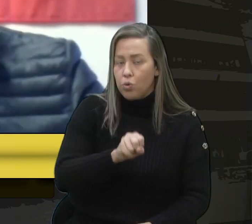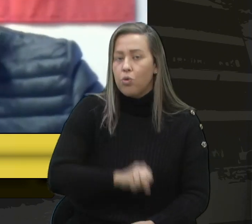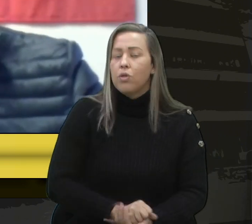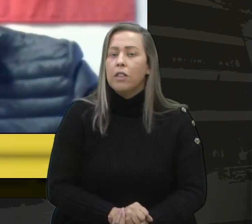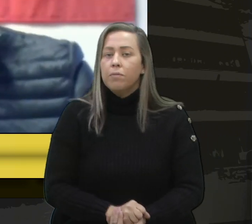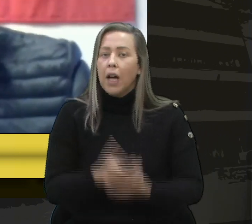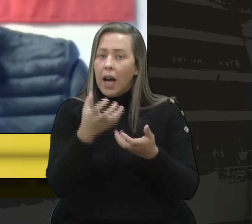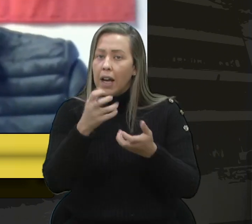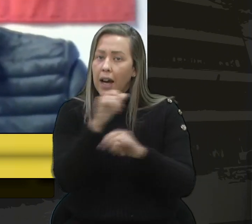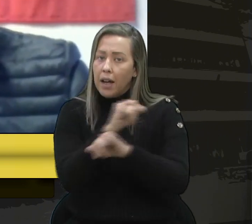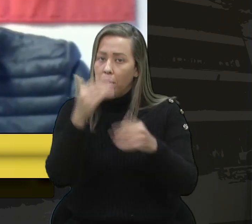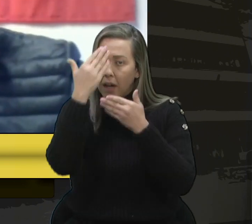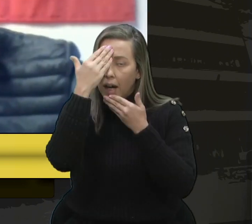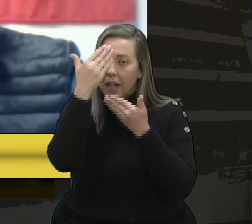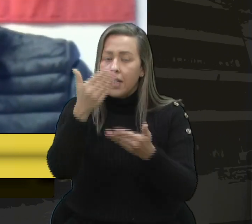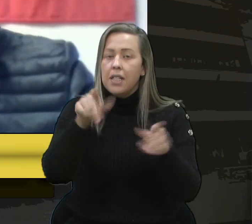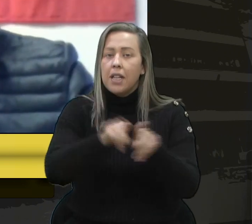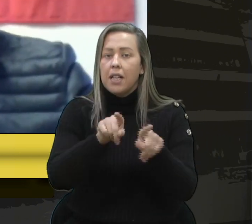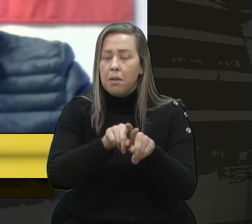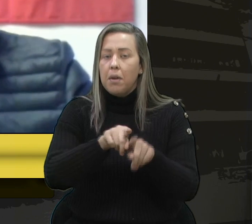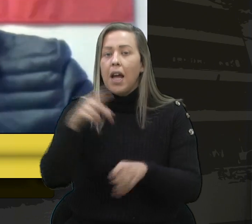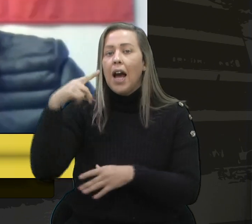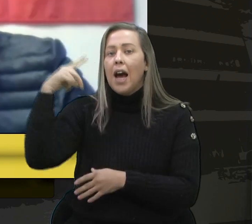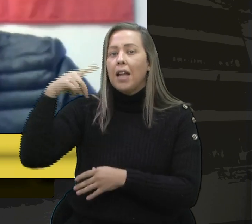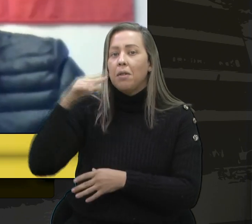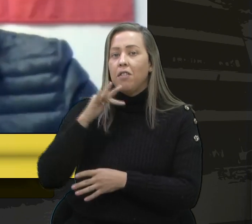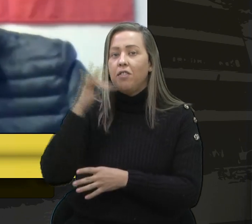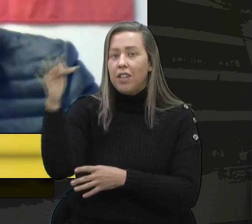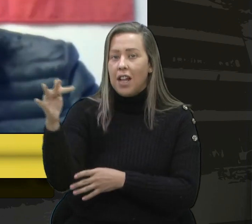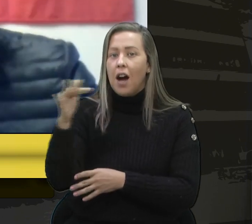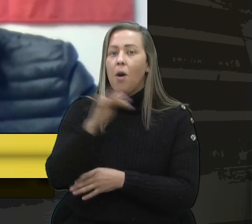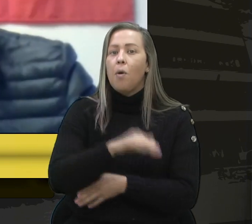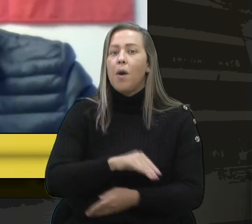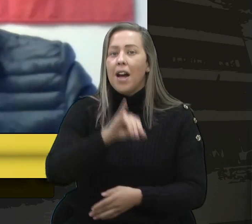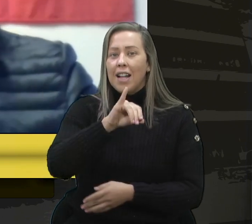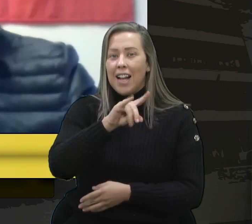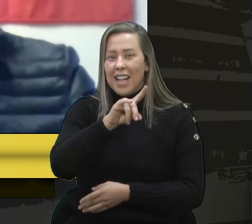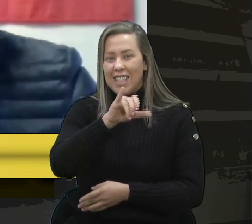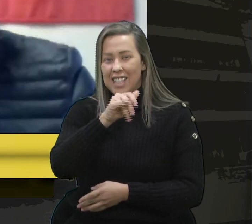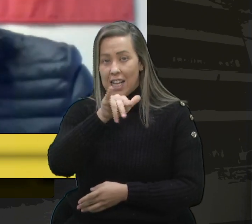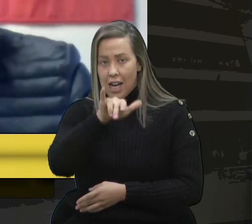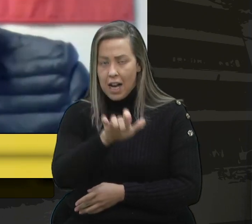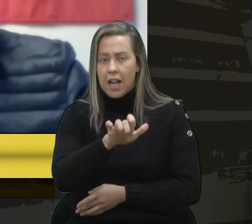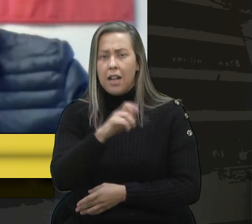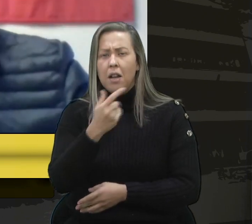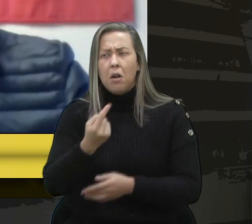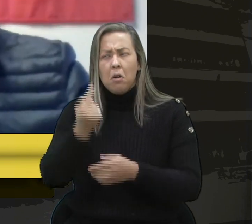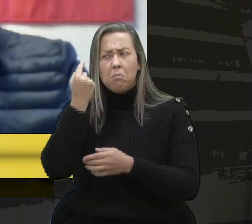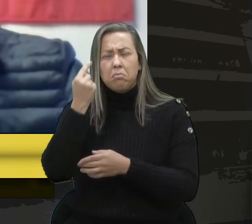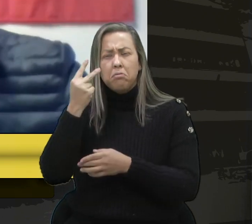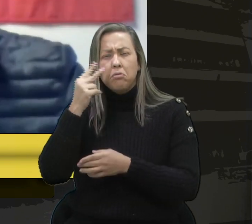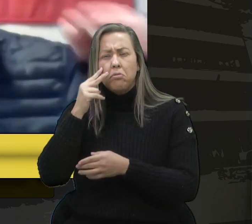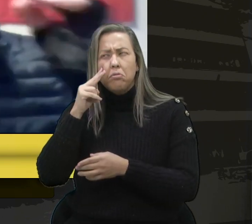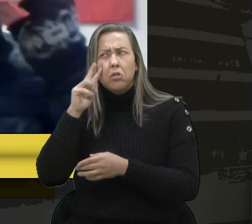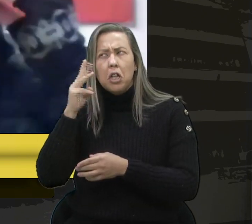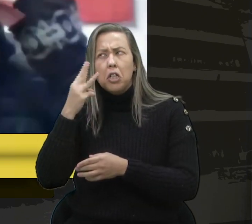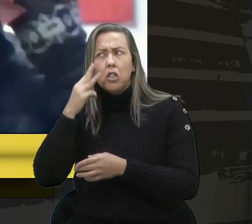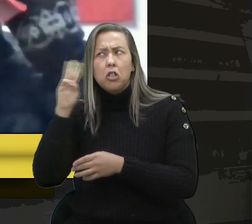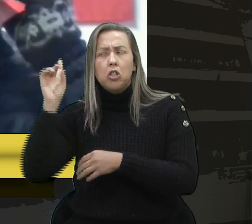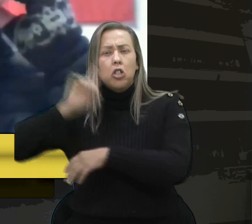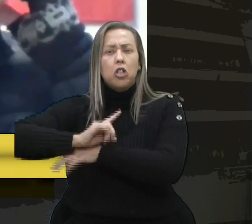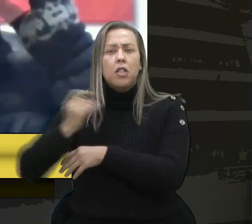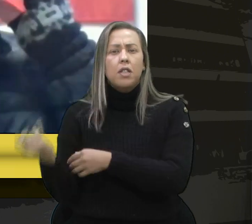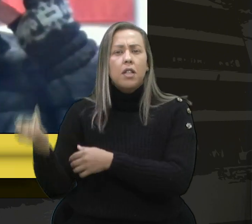quero deixar aqui meu agradecimento público à deputada federal Lisiane Baier, do PSB, que uns dias atrás nos trouxe